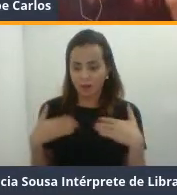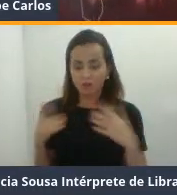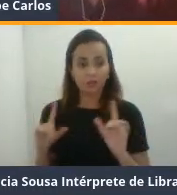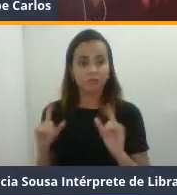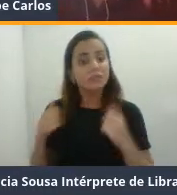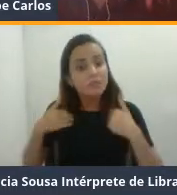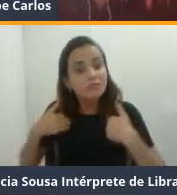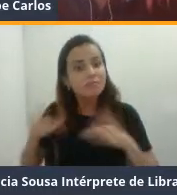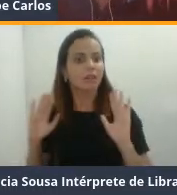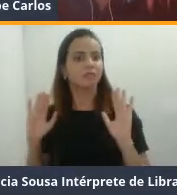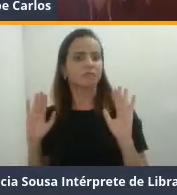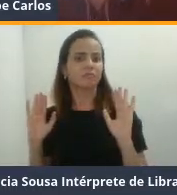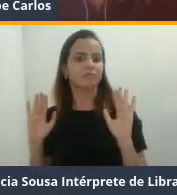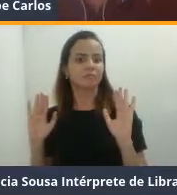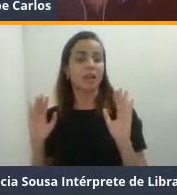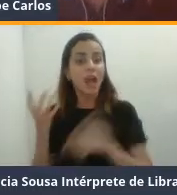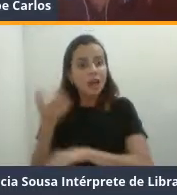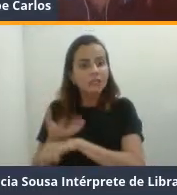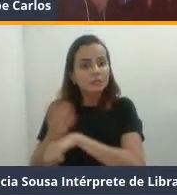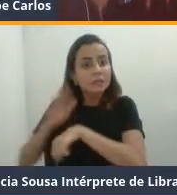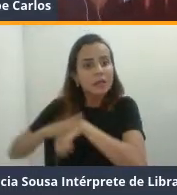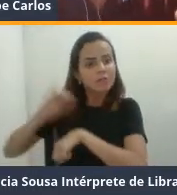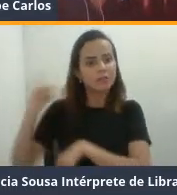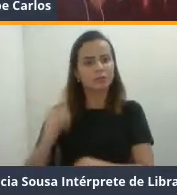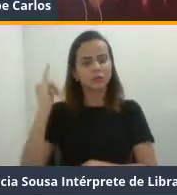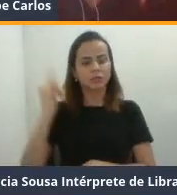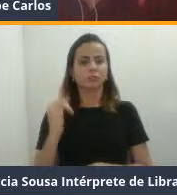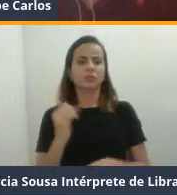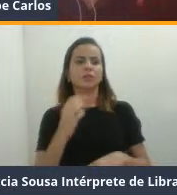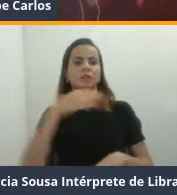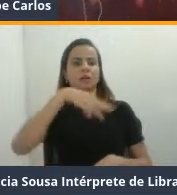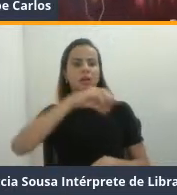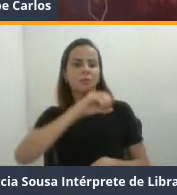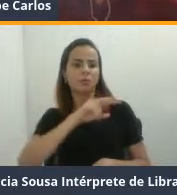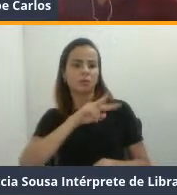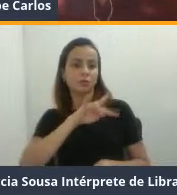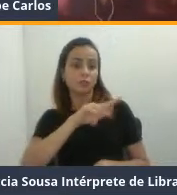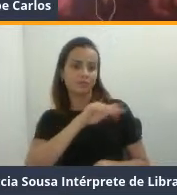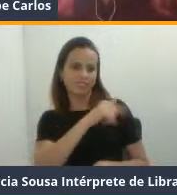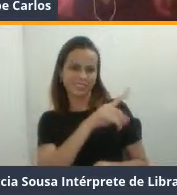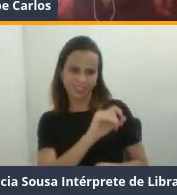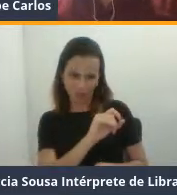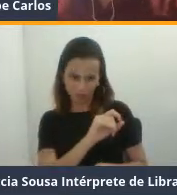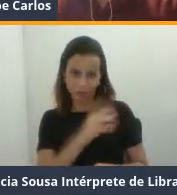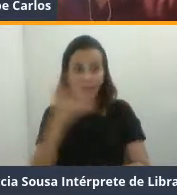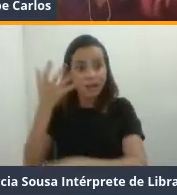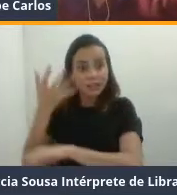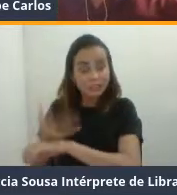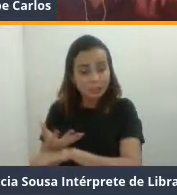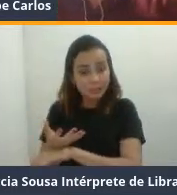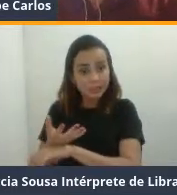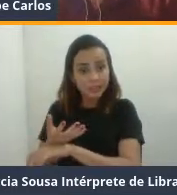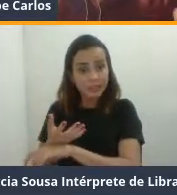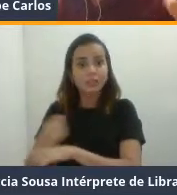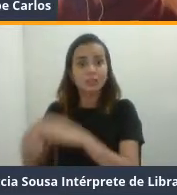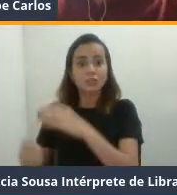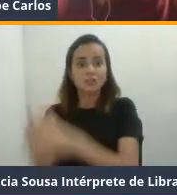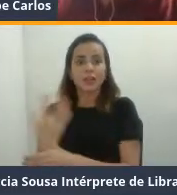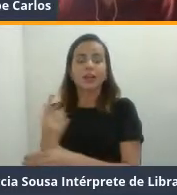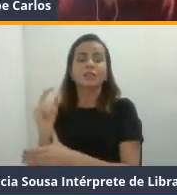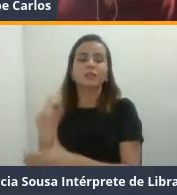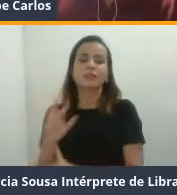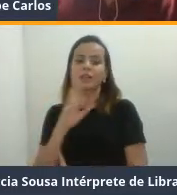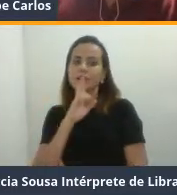A disciplina é mais importante que a motivação. A disciplina é ela que gera resultados consistentes